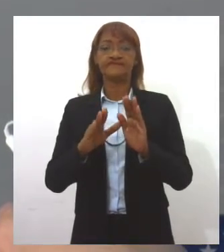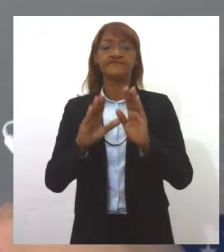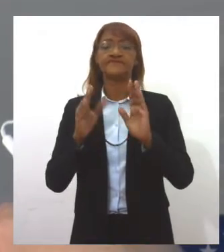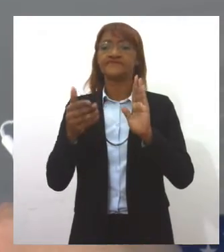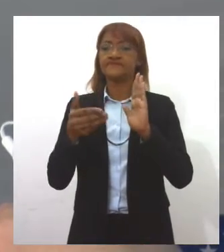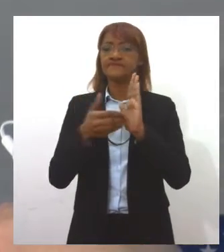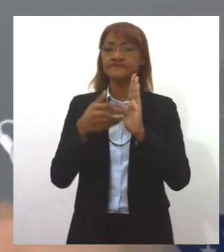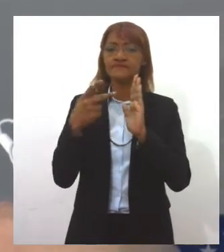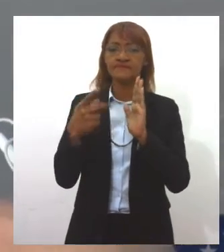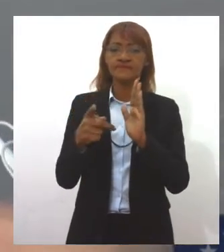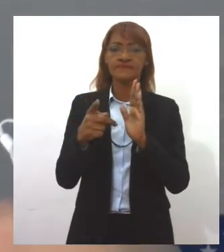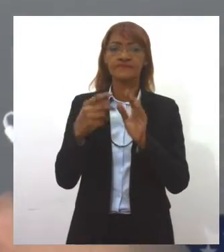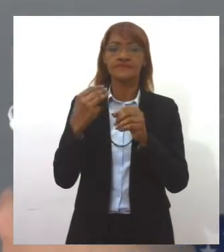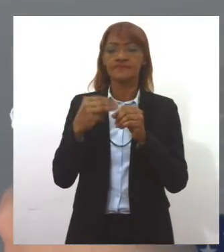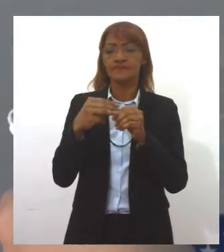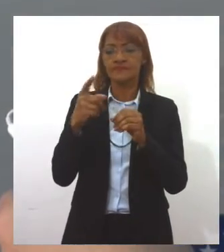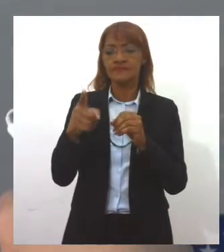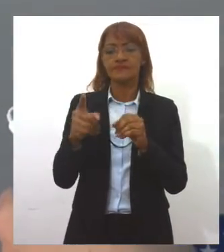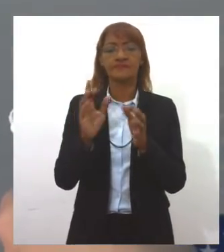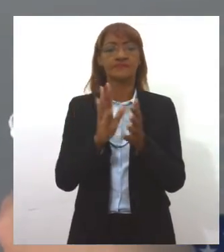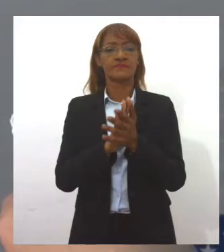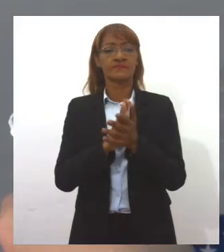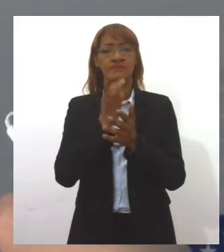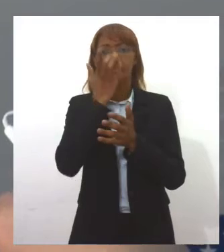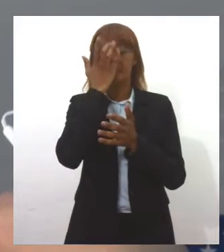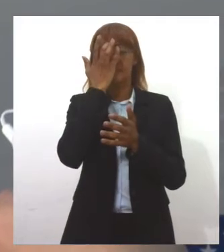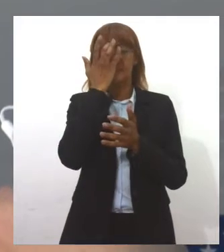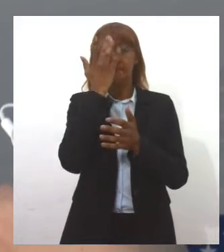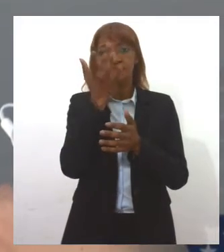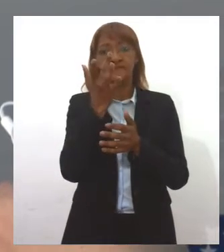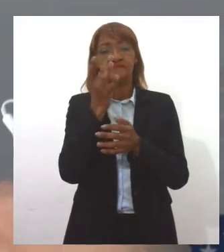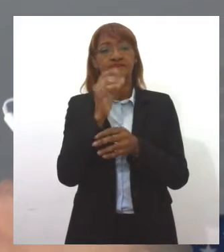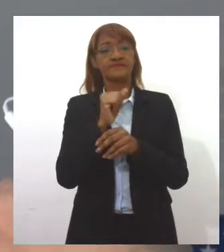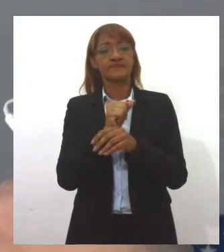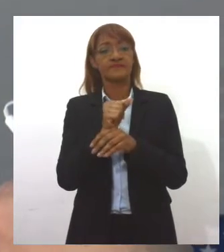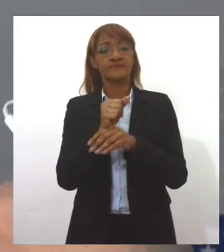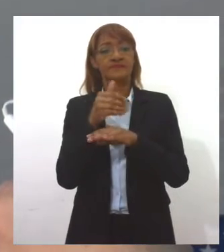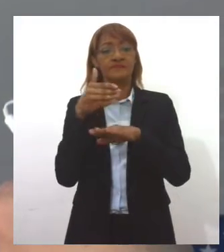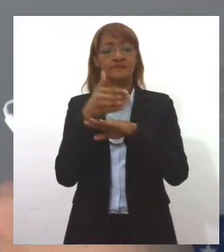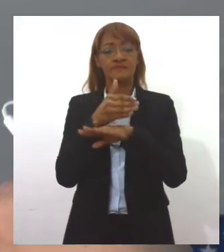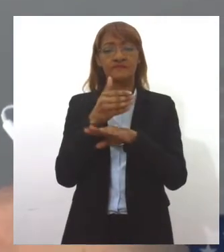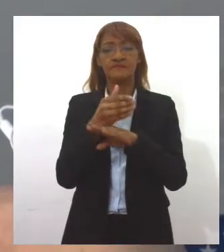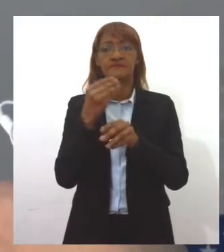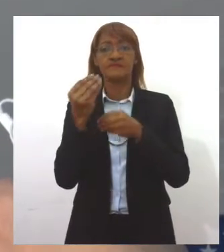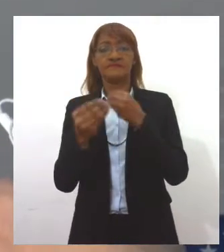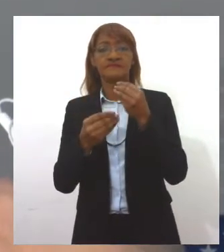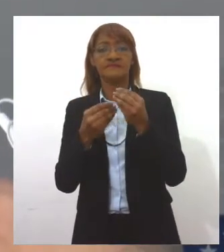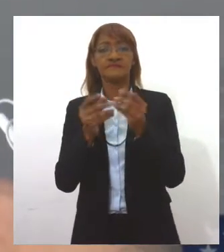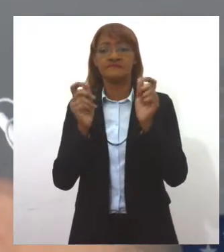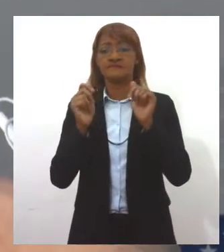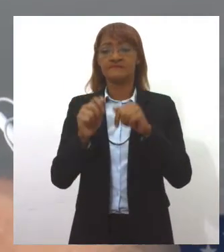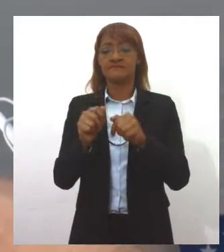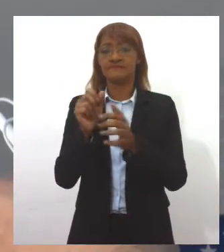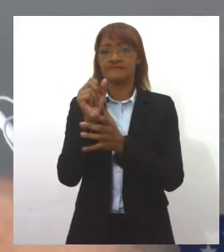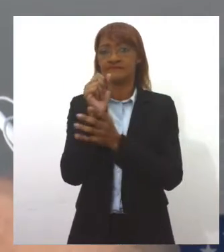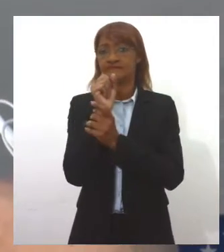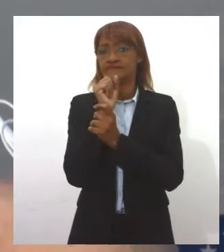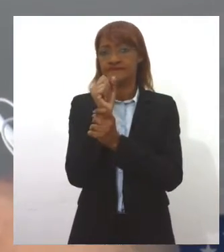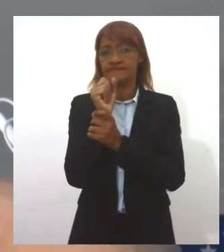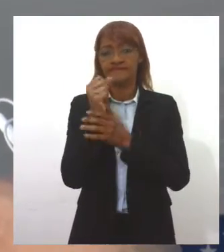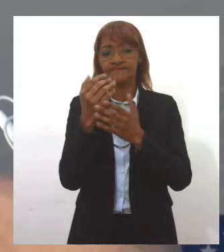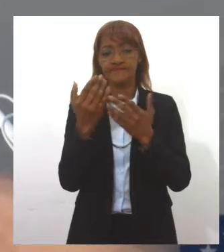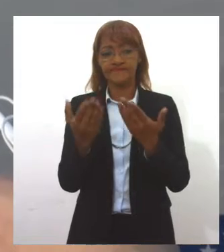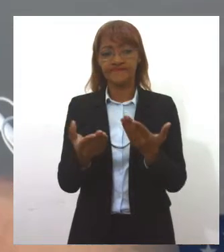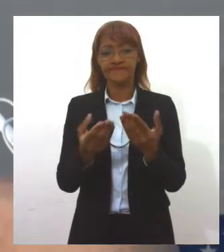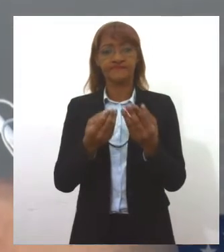fica muito mais fácil dela buscar essa informação de como ela chega dentro dessa rede de proteção à mulher, como é ela vai